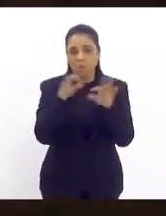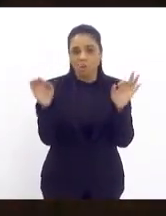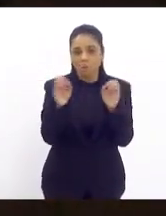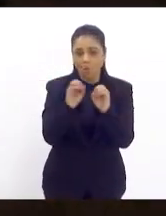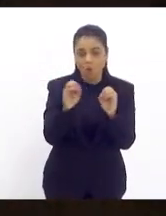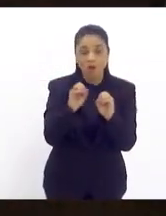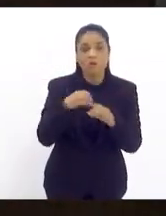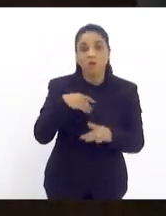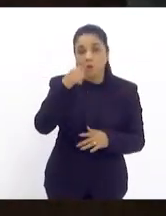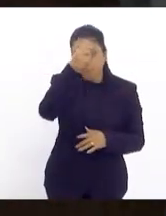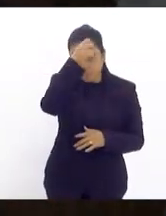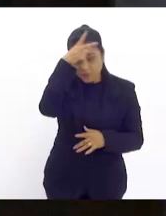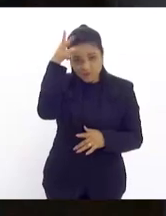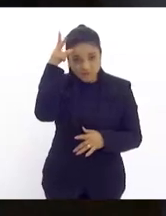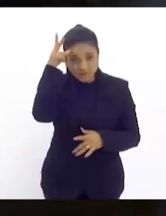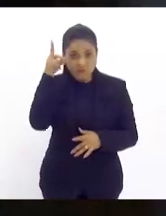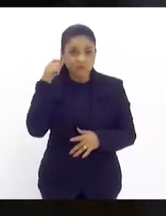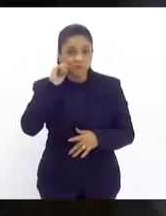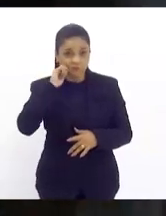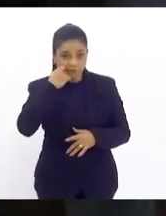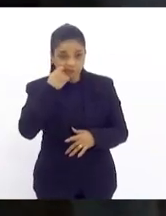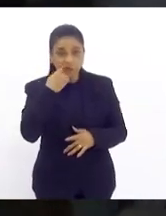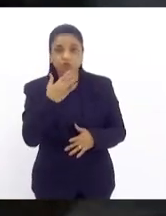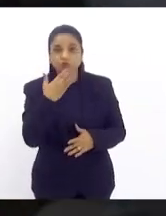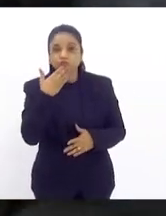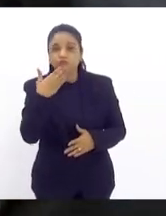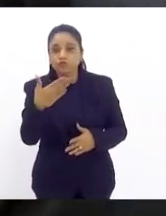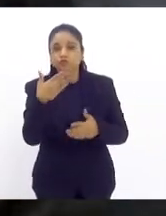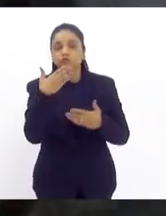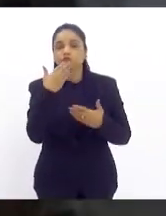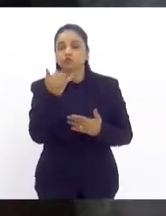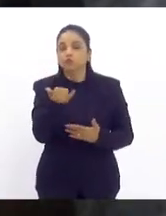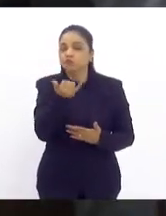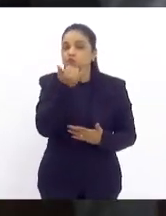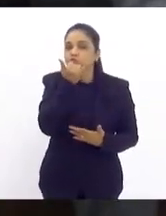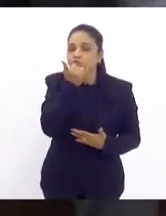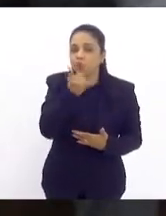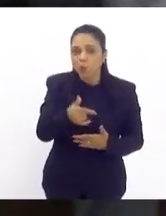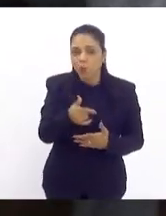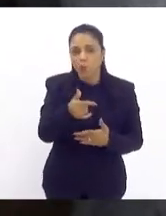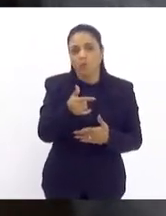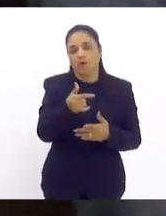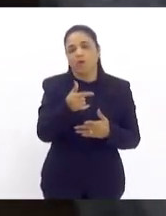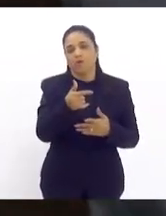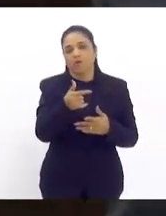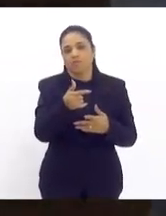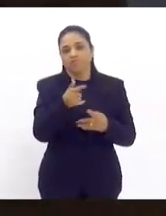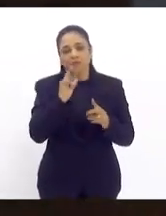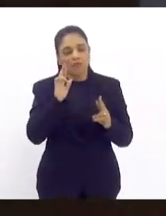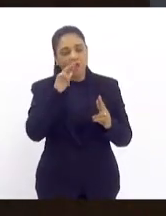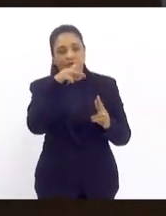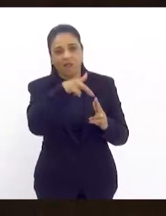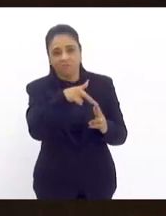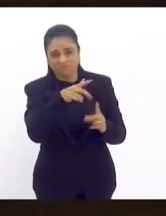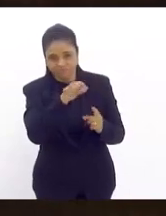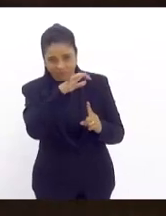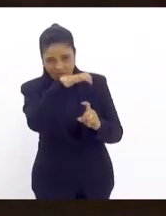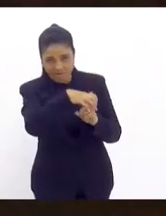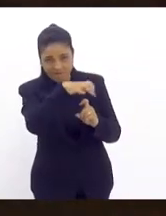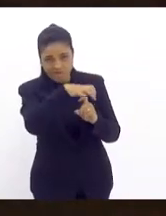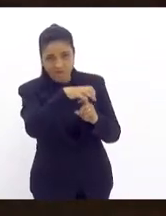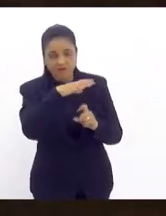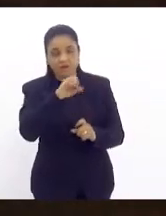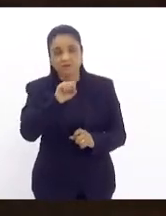desculpas pelo trato que foi dado com relação à feira de tradição nordestina, à feira de São